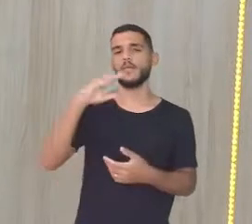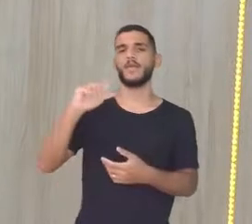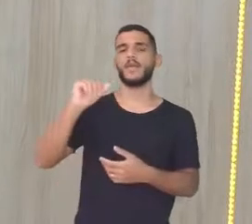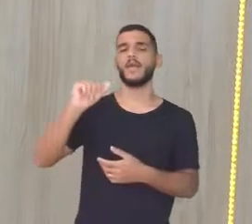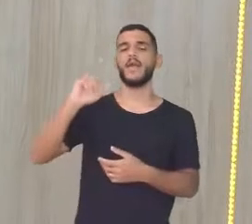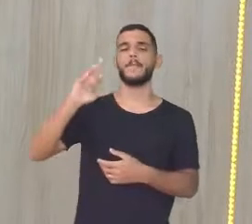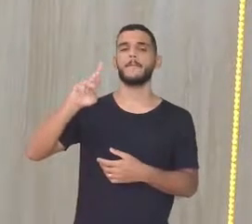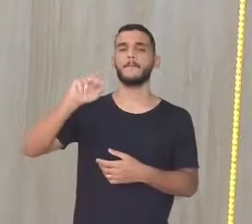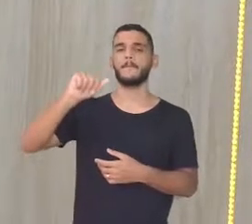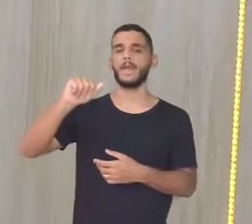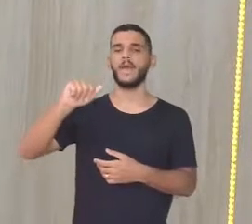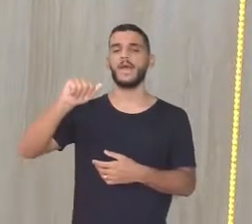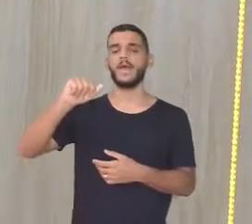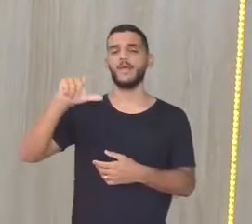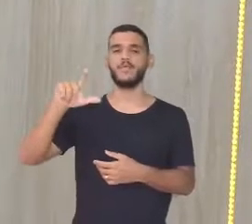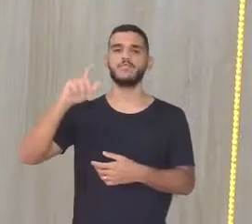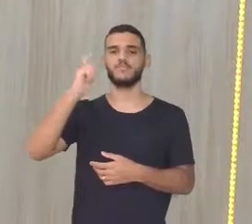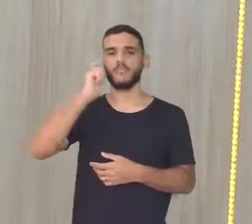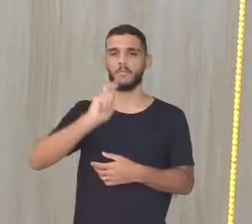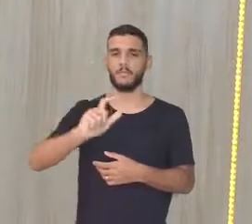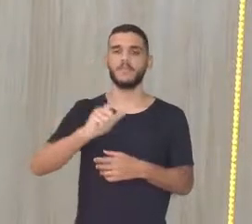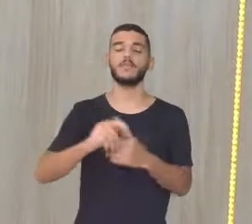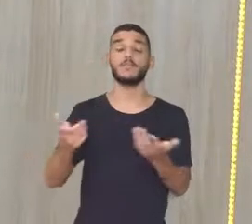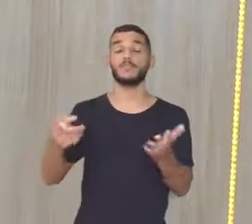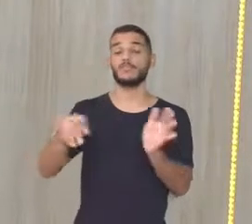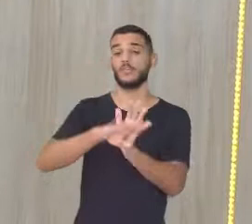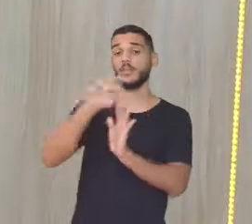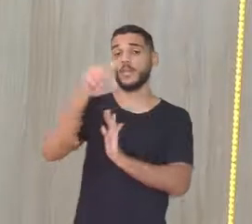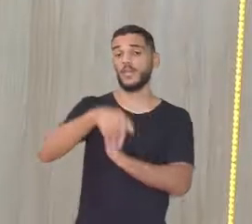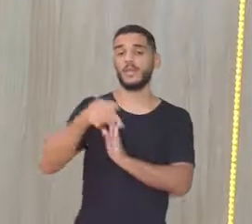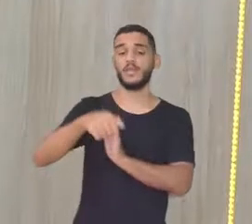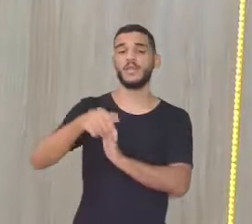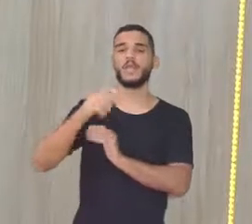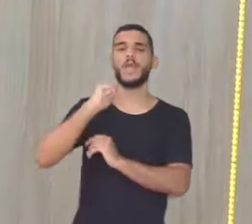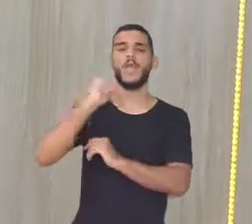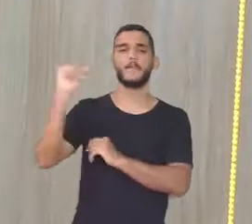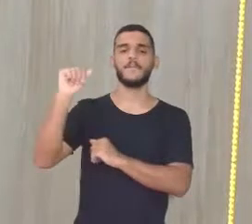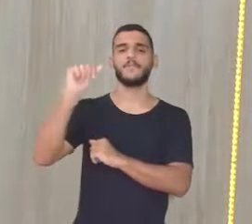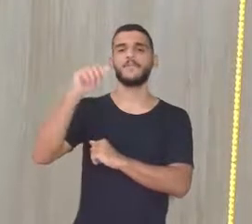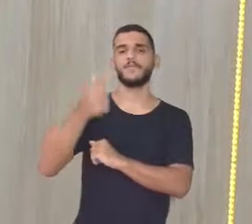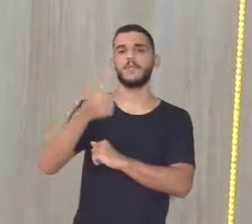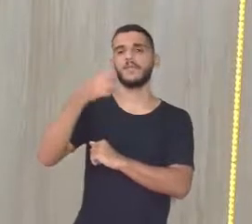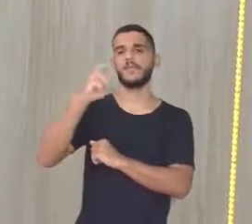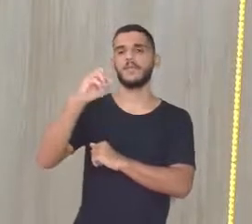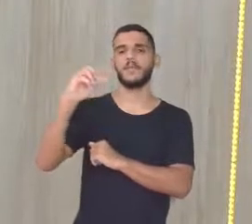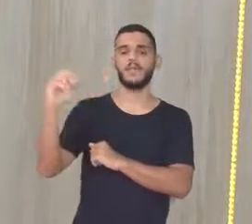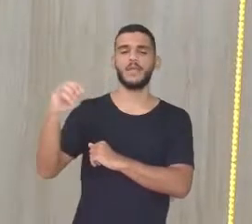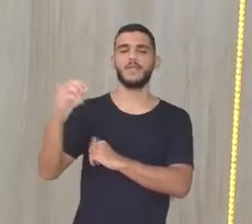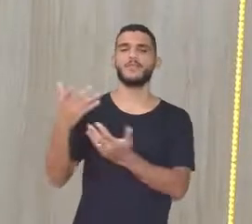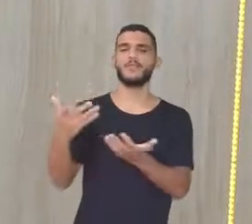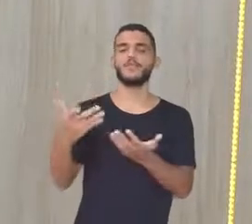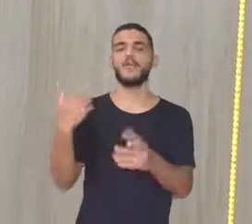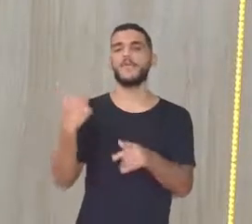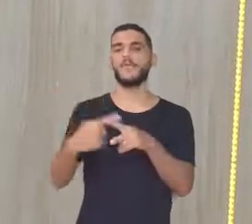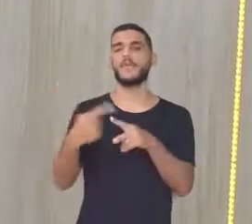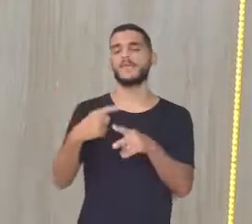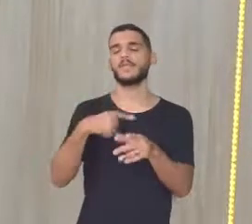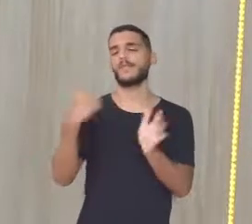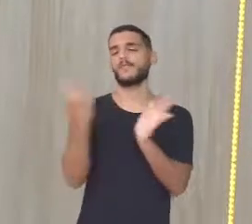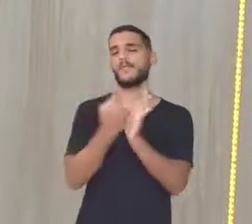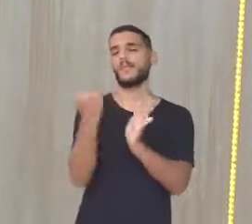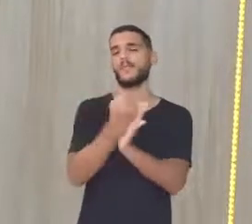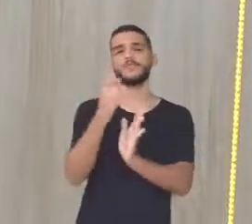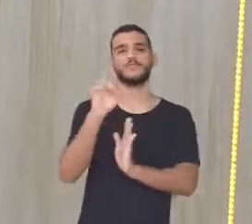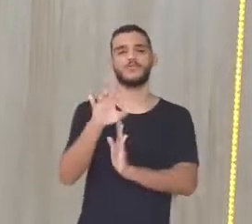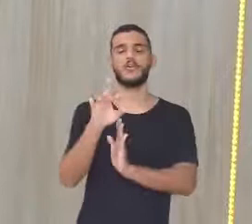abril 21 de abril De 1500 E tomar posse Porque até então O tratado estava só No papel No documento